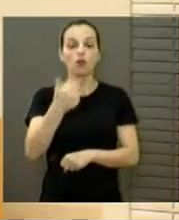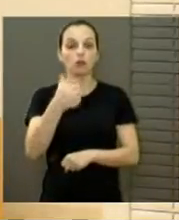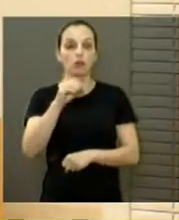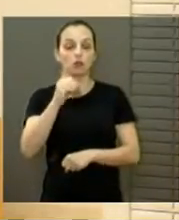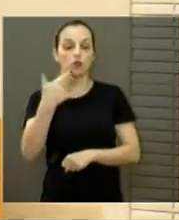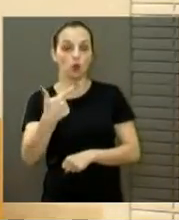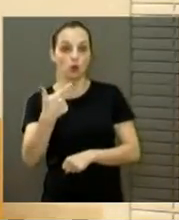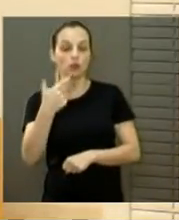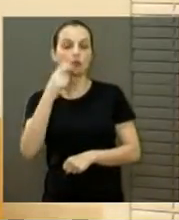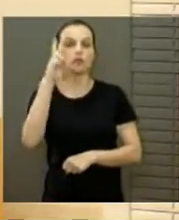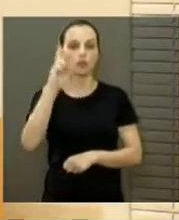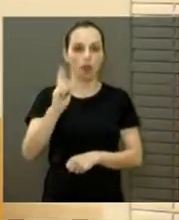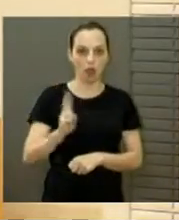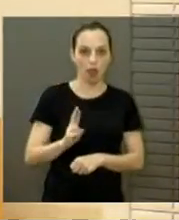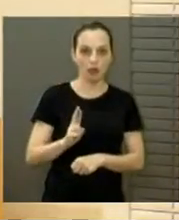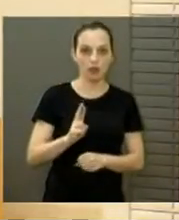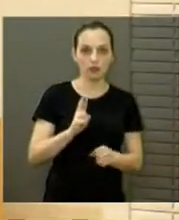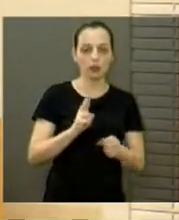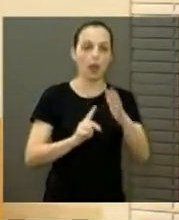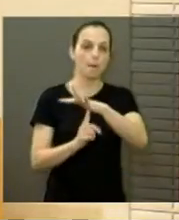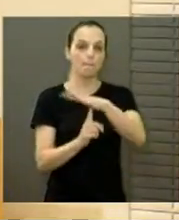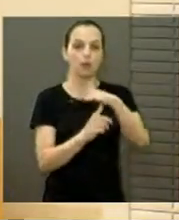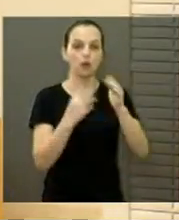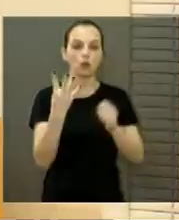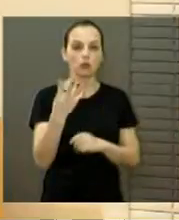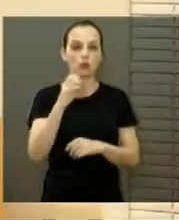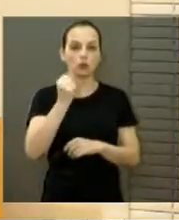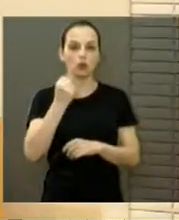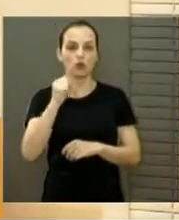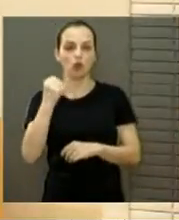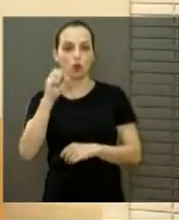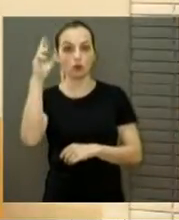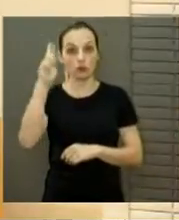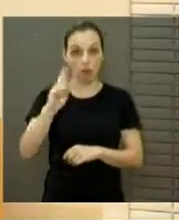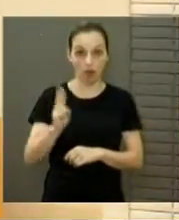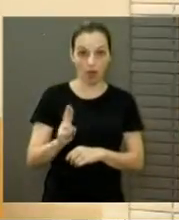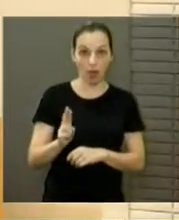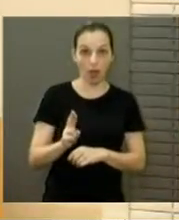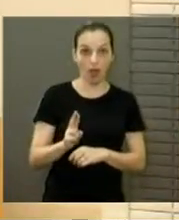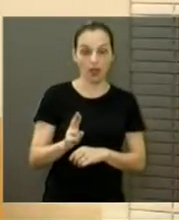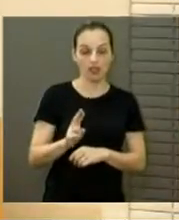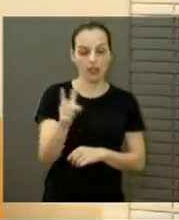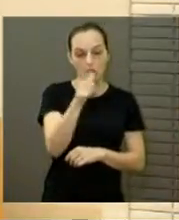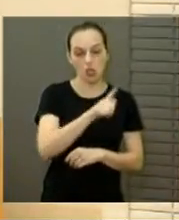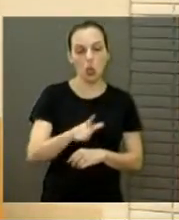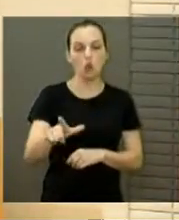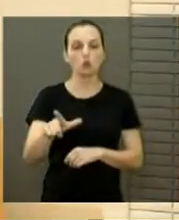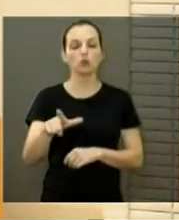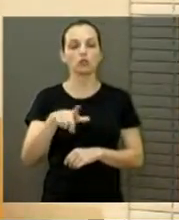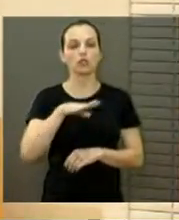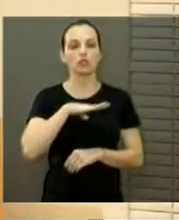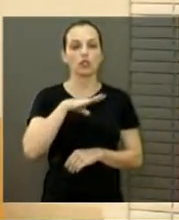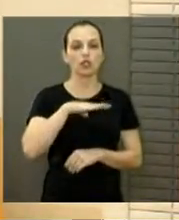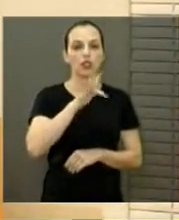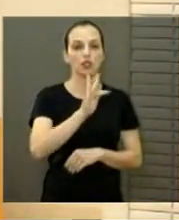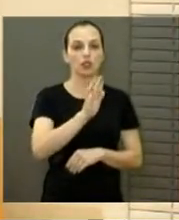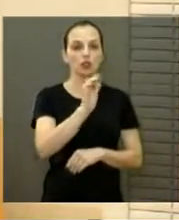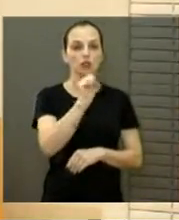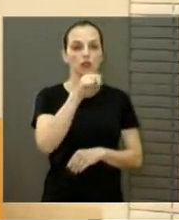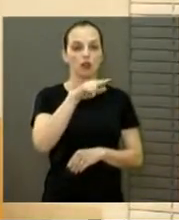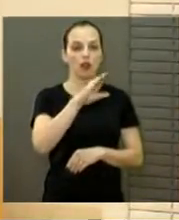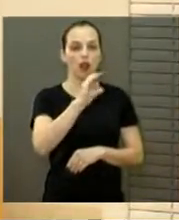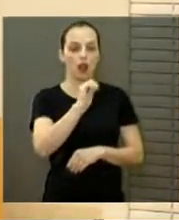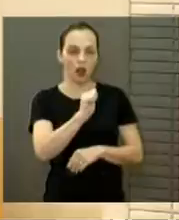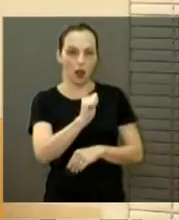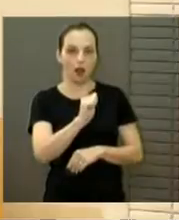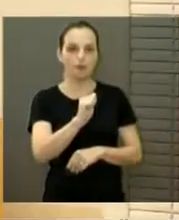488 reais, em Franca é de 239 reais e 99 centavos, em São